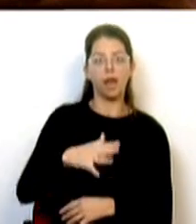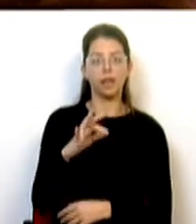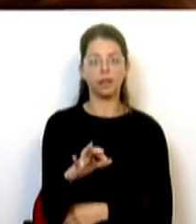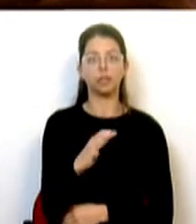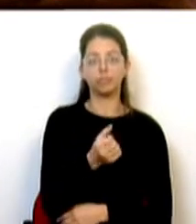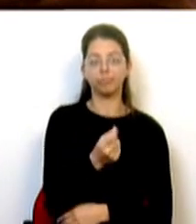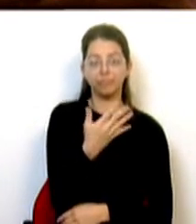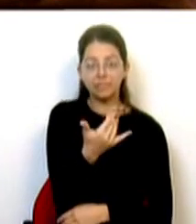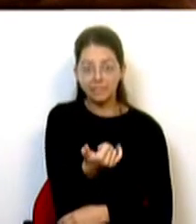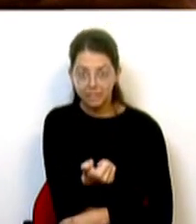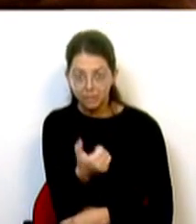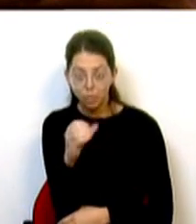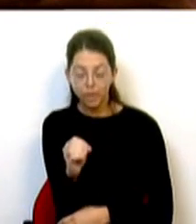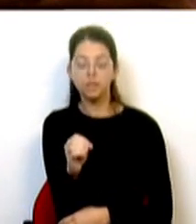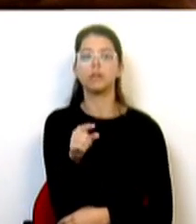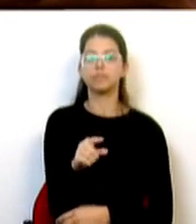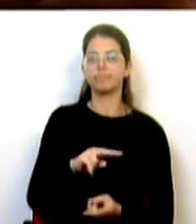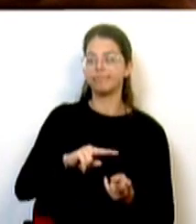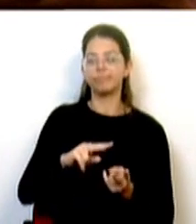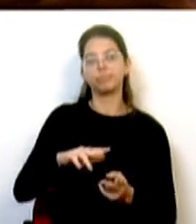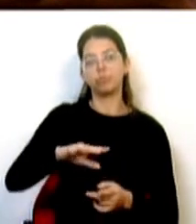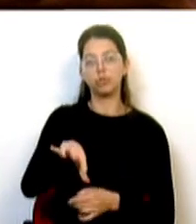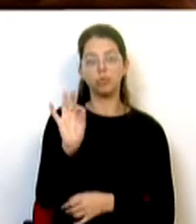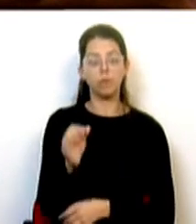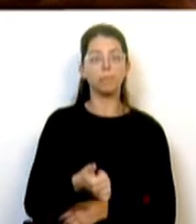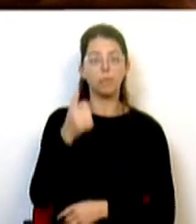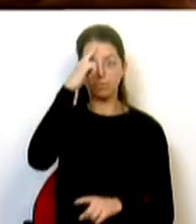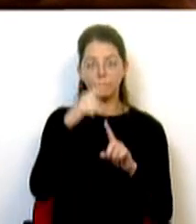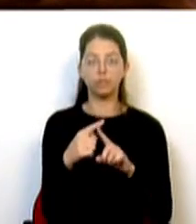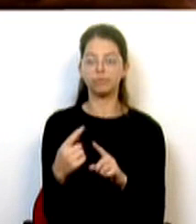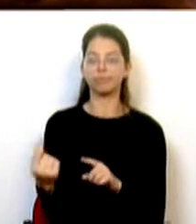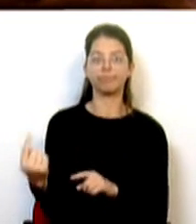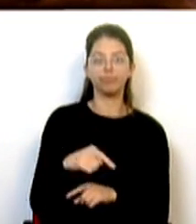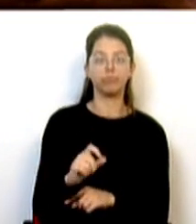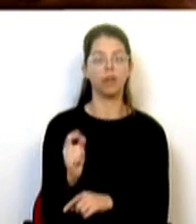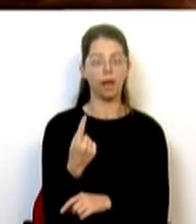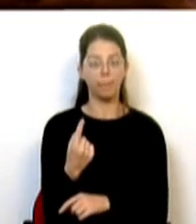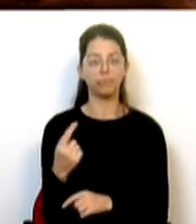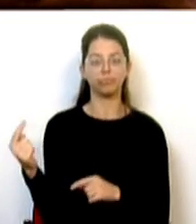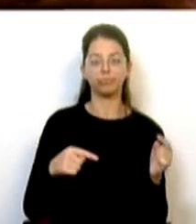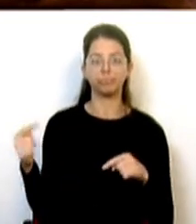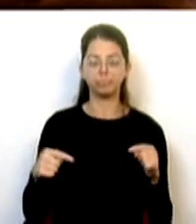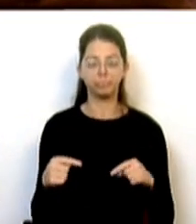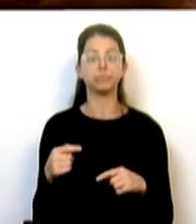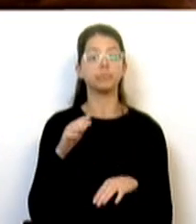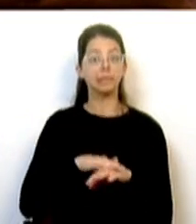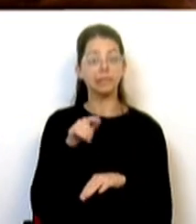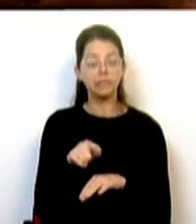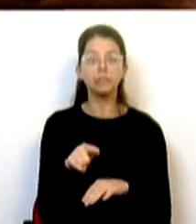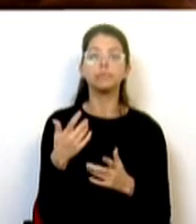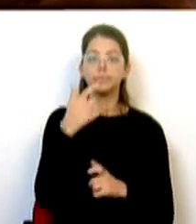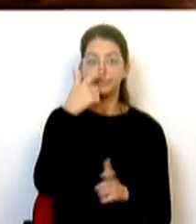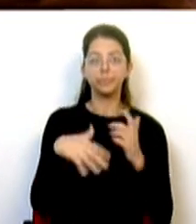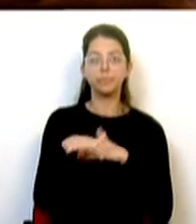como aquela que constitui a melhor alternativa para chegar em menos tempo ao hospital. Sendo que é por isso a que assegura o maior número de